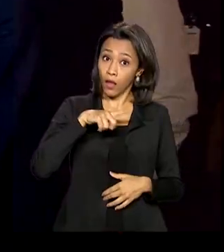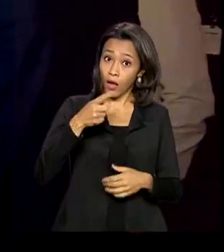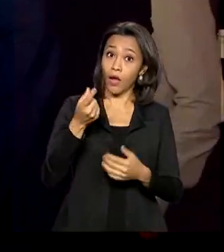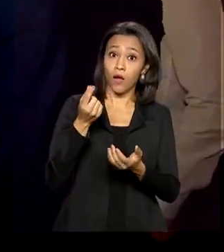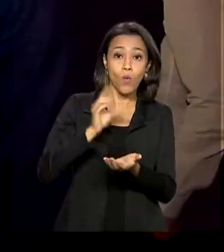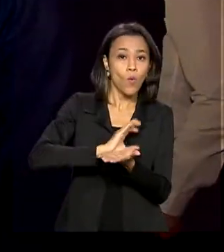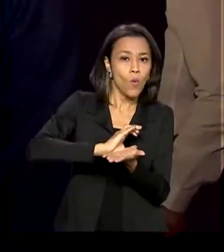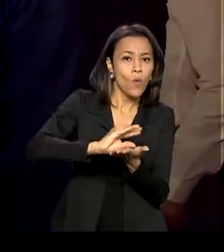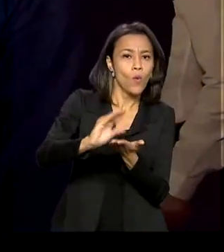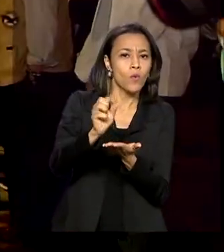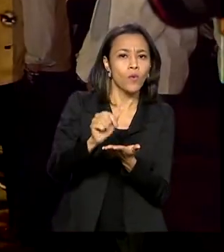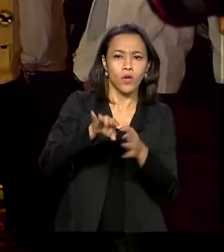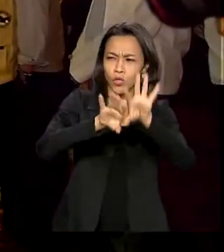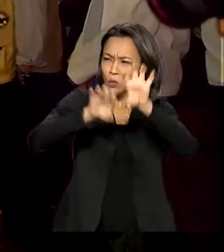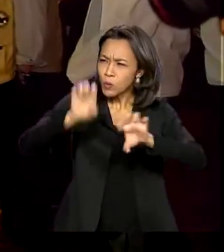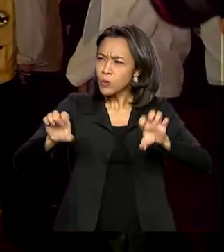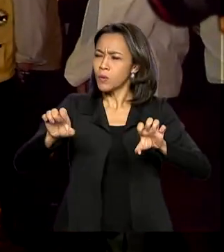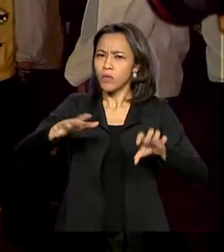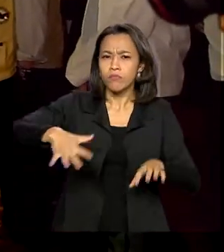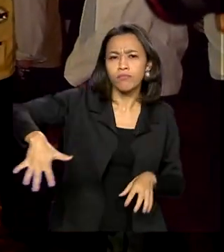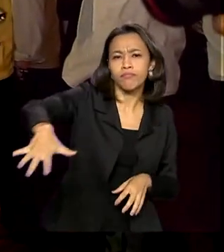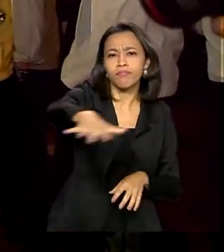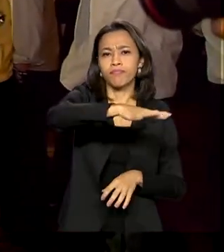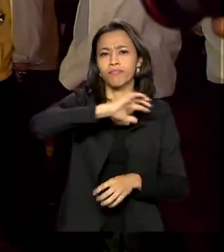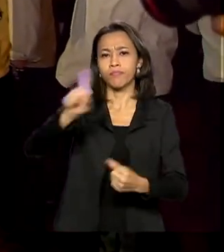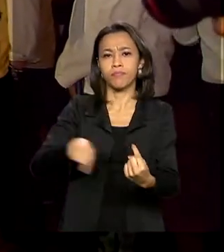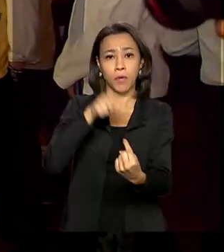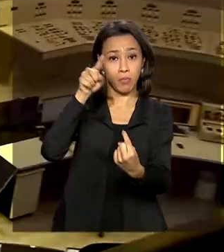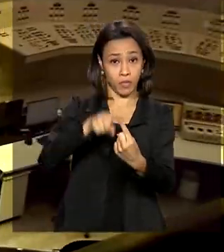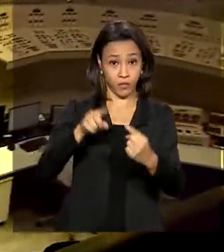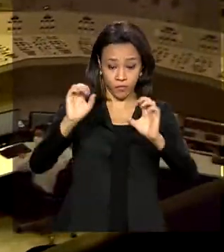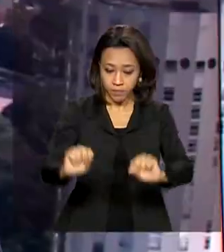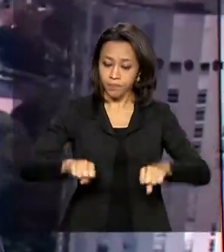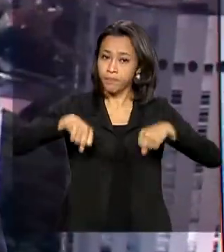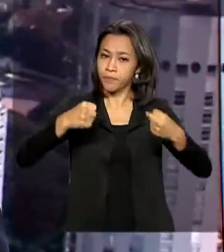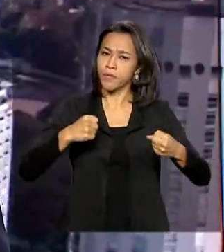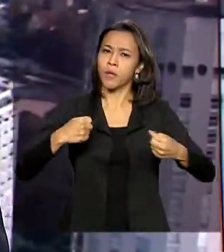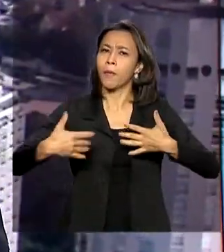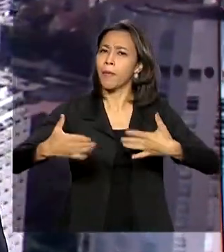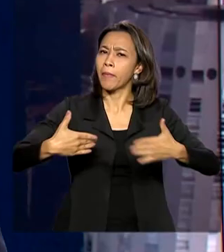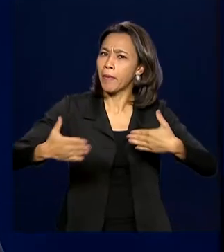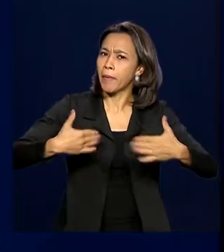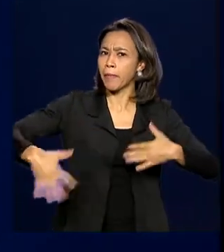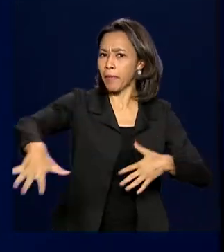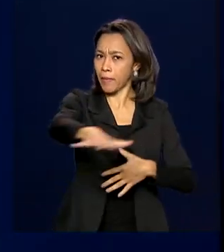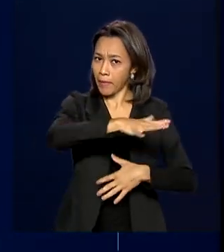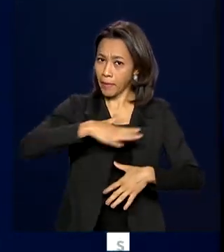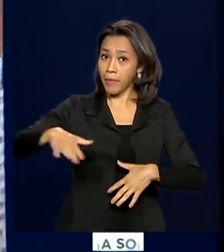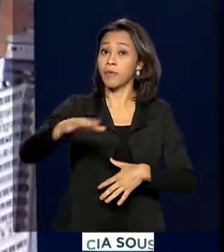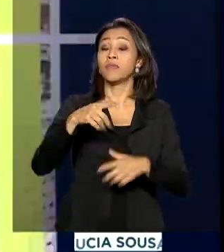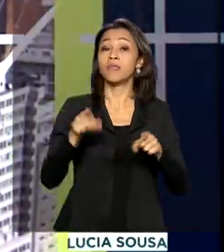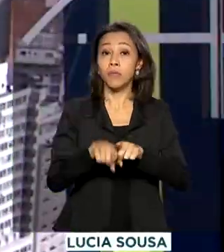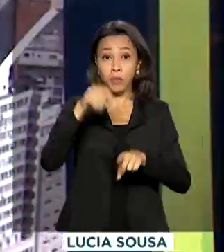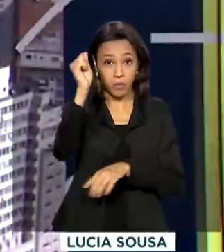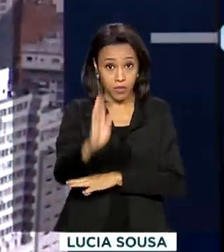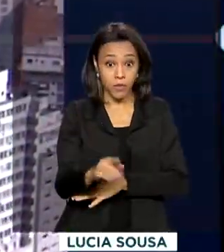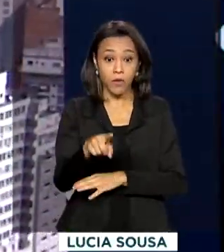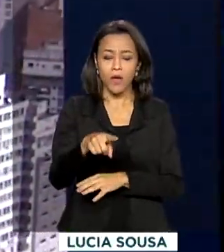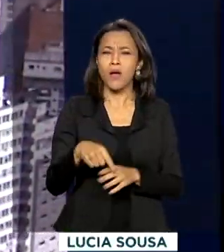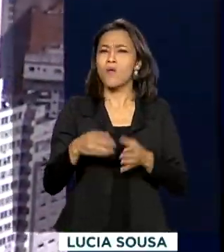estruturantes que ajudam a retomar o desenvolvimento da região e do país. Uma delas é a duplicação da BR